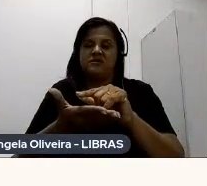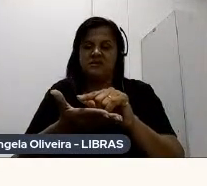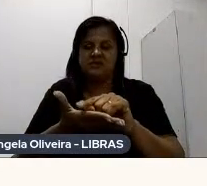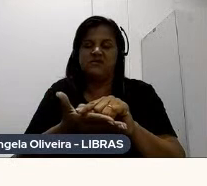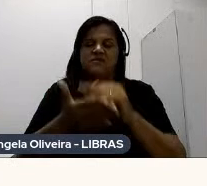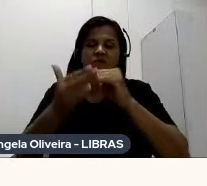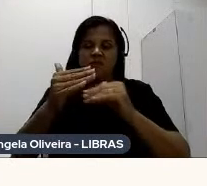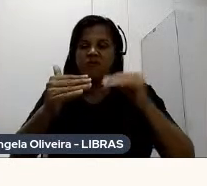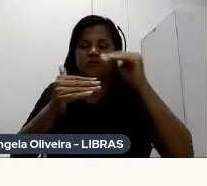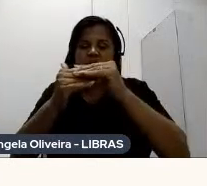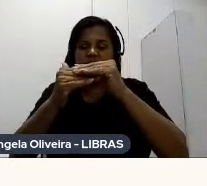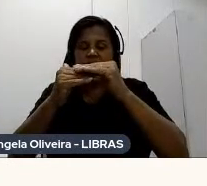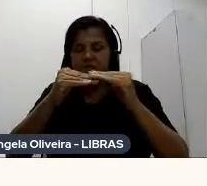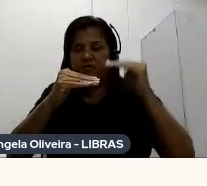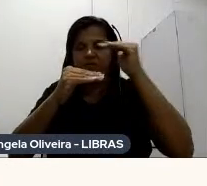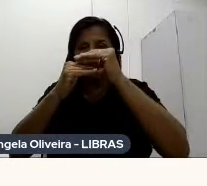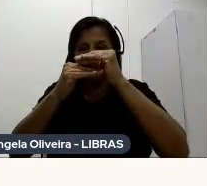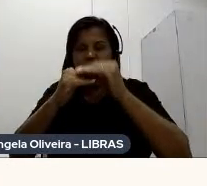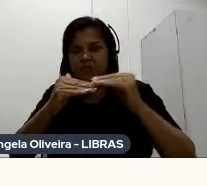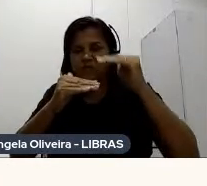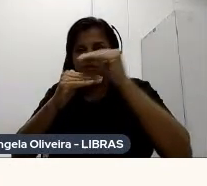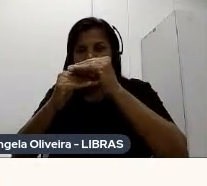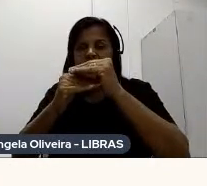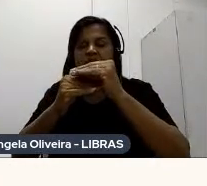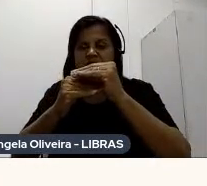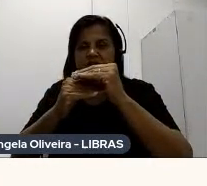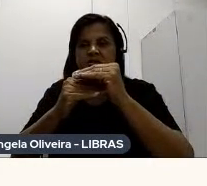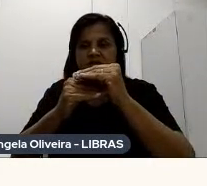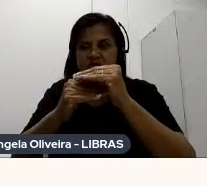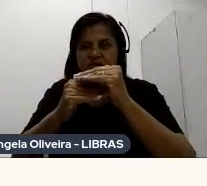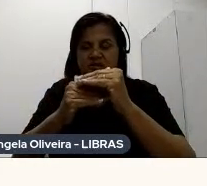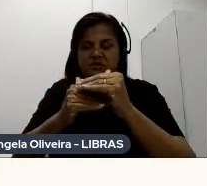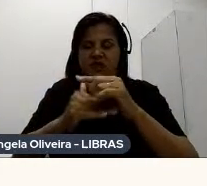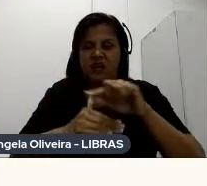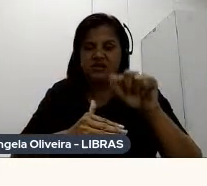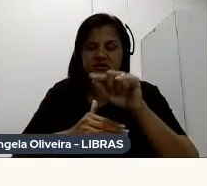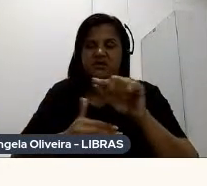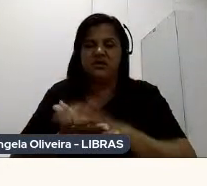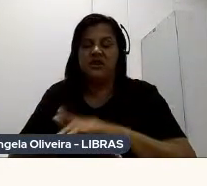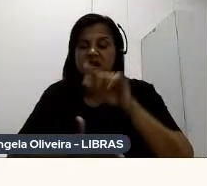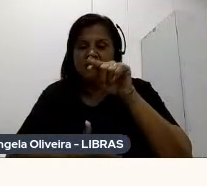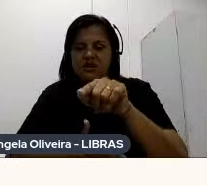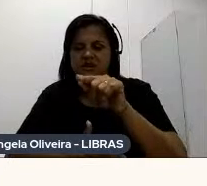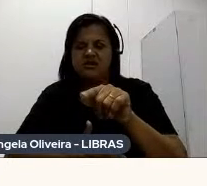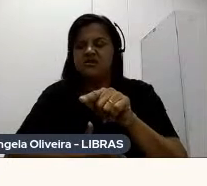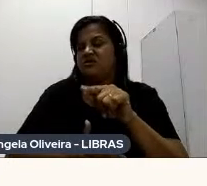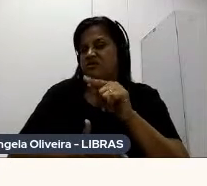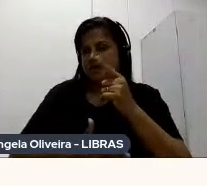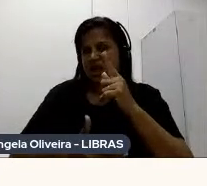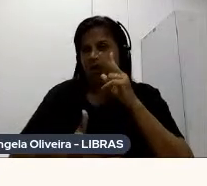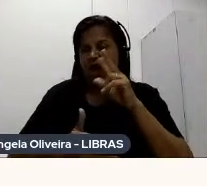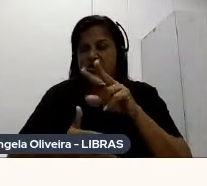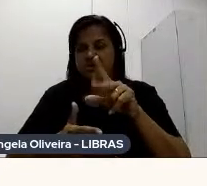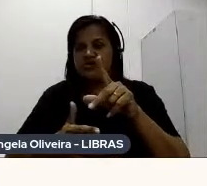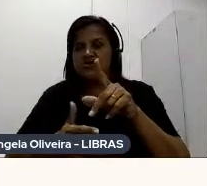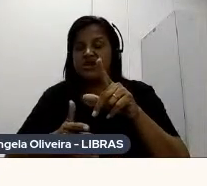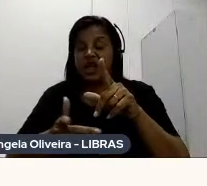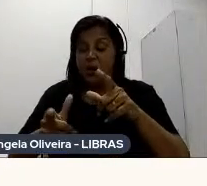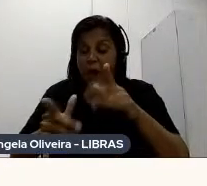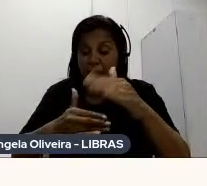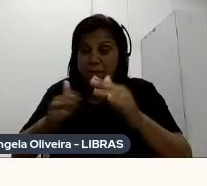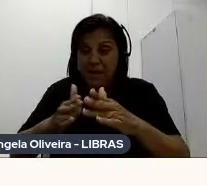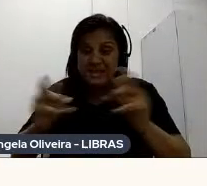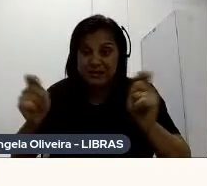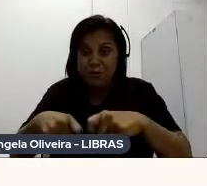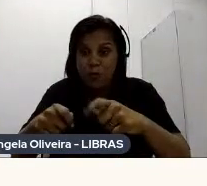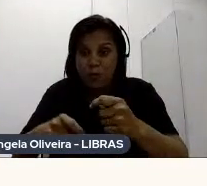Camada a camada Essas Esses layers Isso permite Uma resolução A peça sai quase pronta O que tinha depois